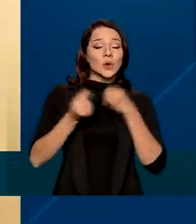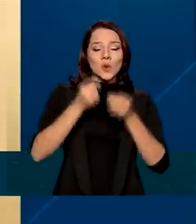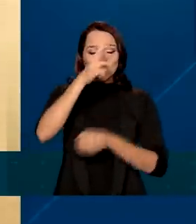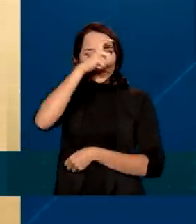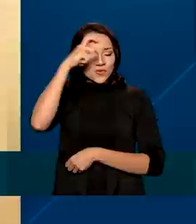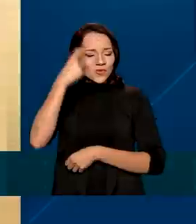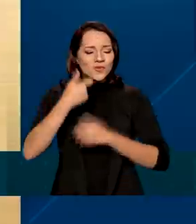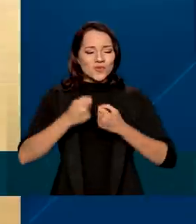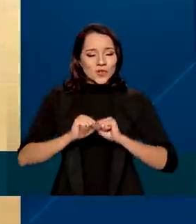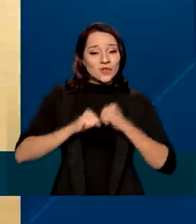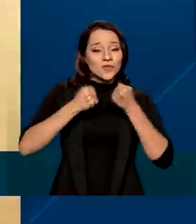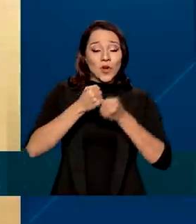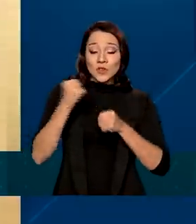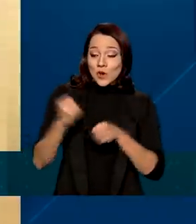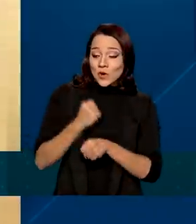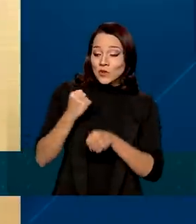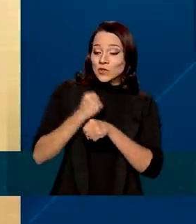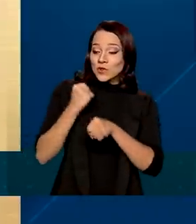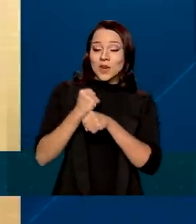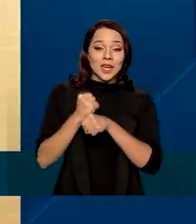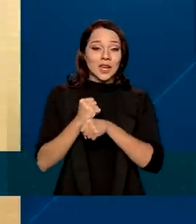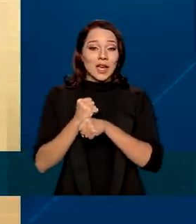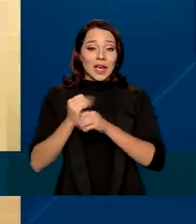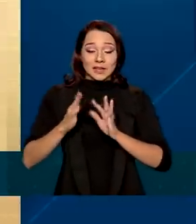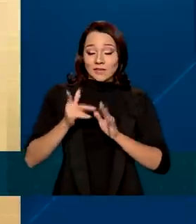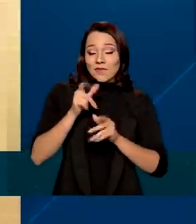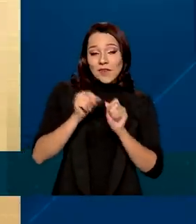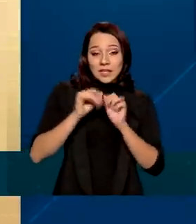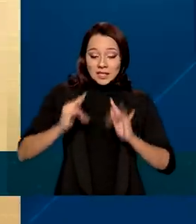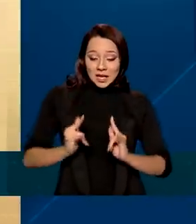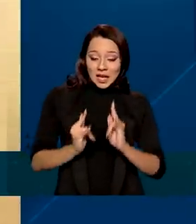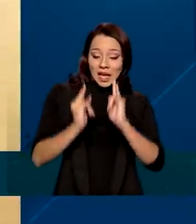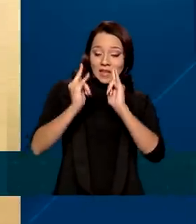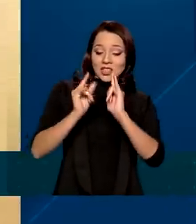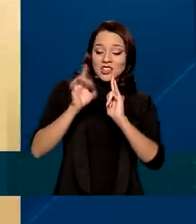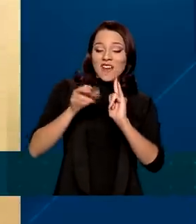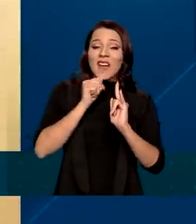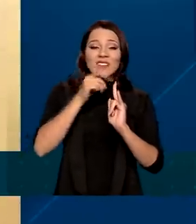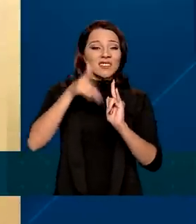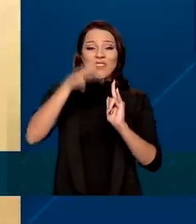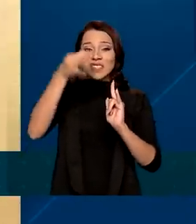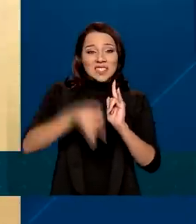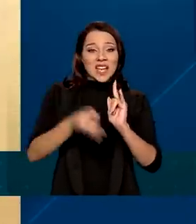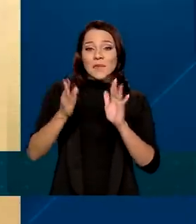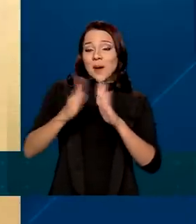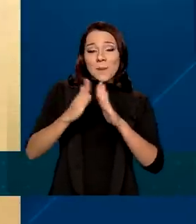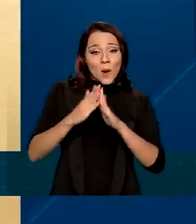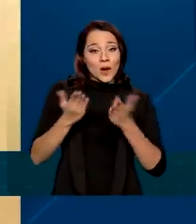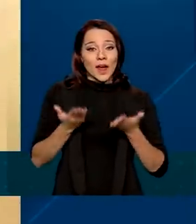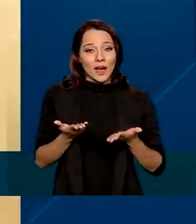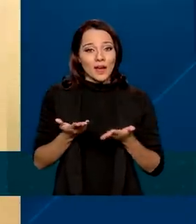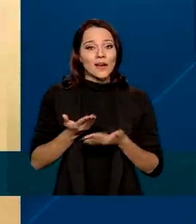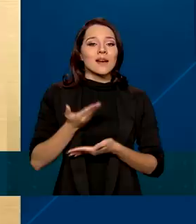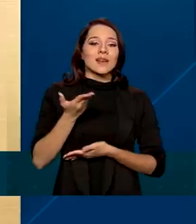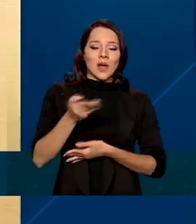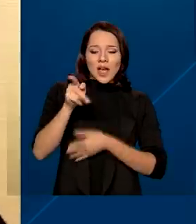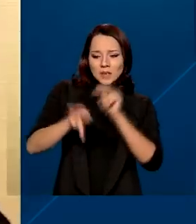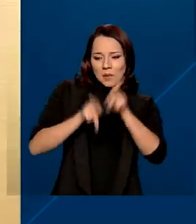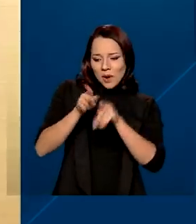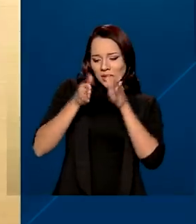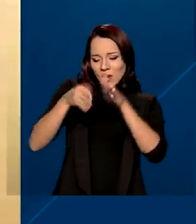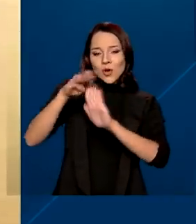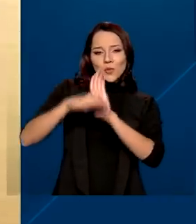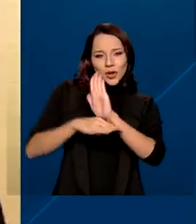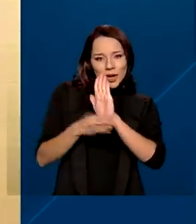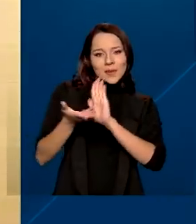esforço, construíram as suas unidades, mas essas unidades ainda não estavam de forma adequada para a moradia. É este público que o